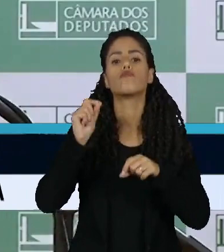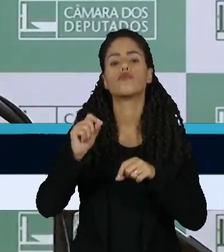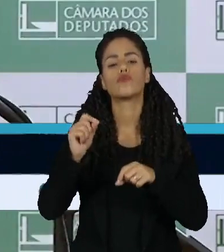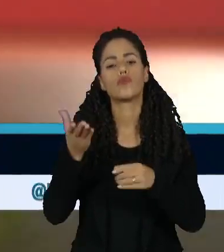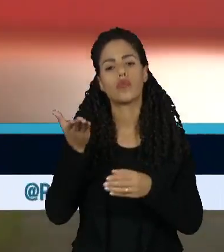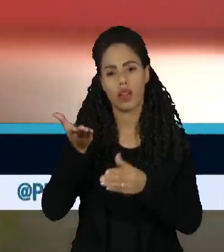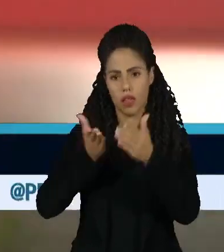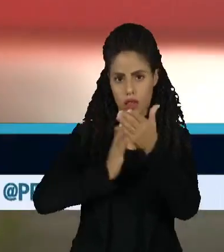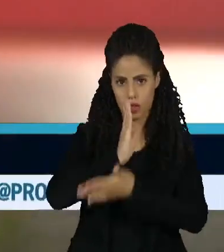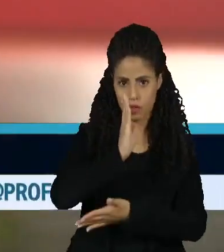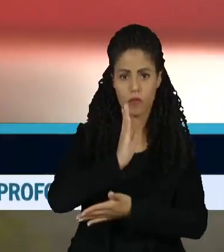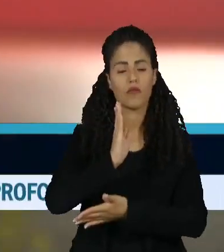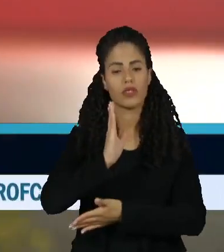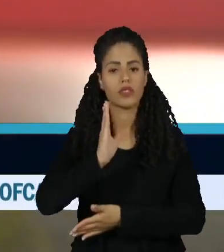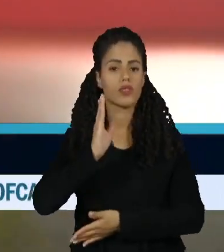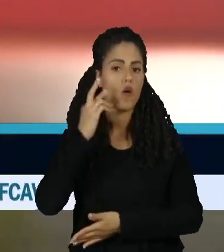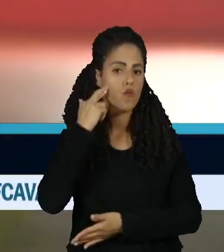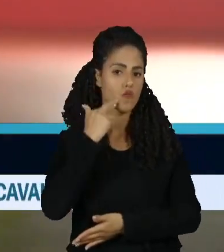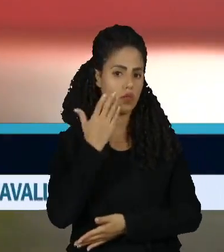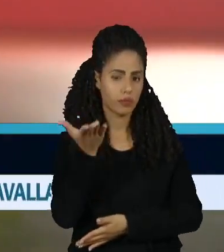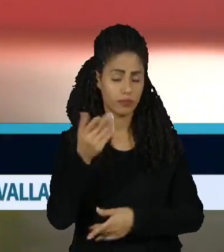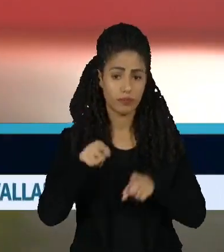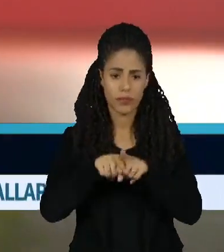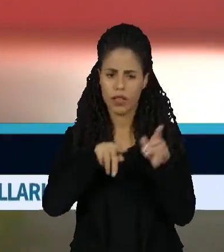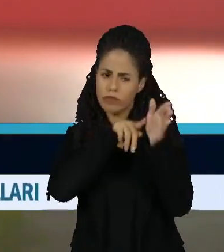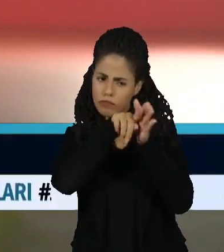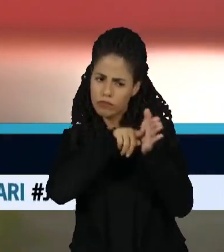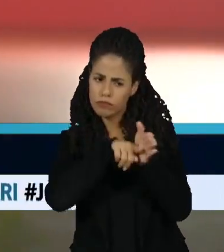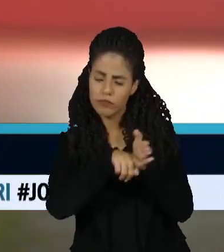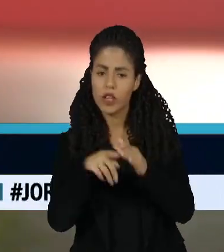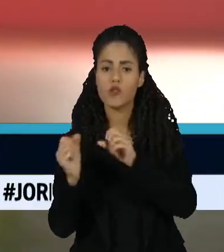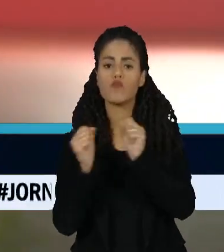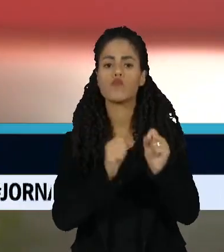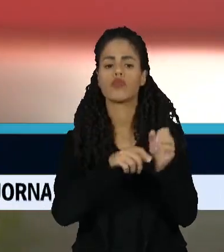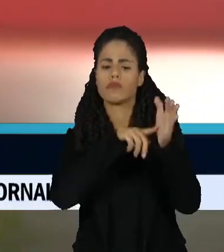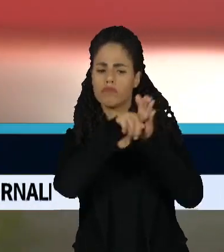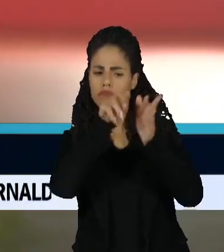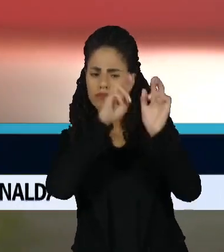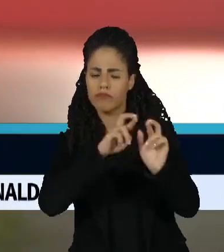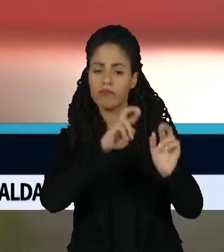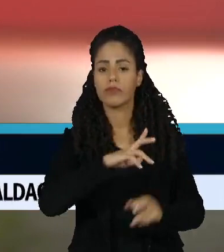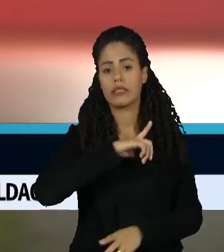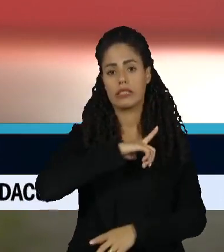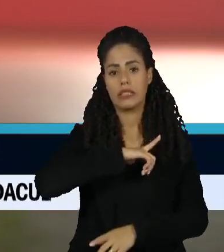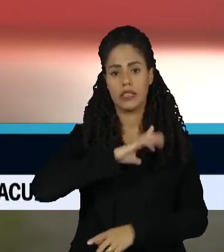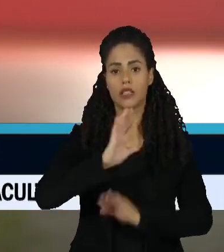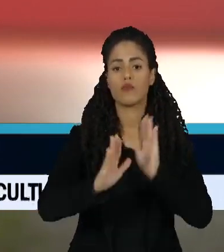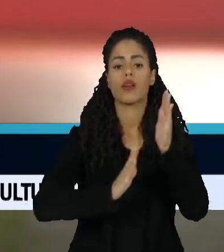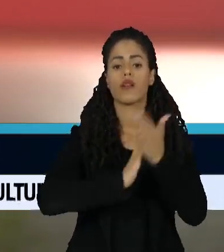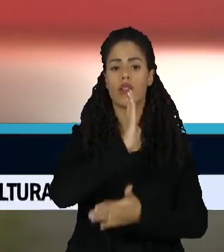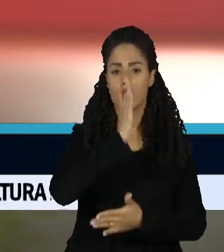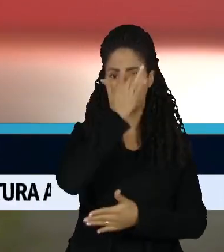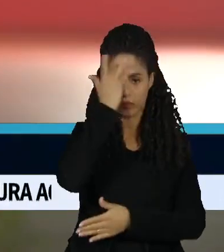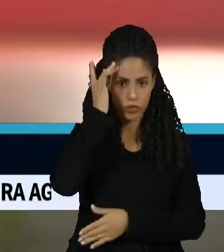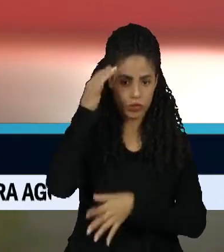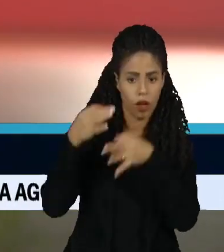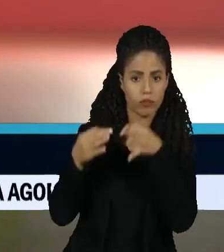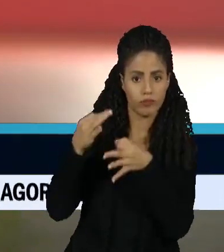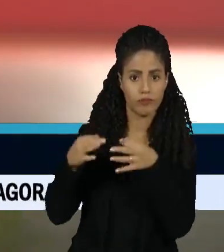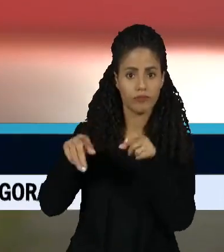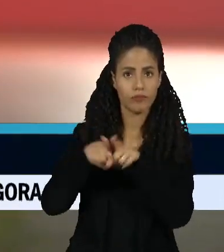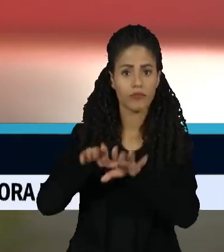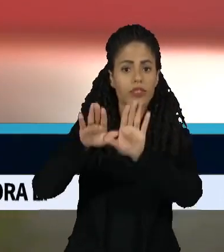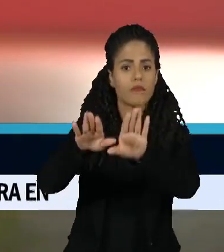da Câmara. Uma comissão parlamentar de inquérito tem poder de investigação próprio de autoridades judiciais.